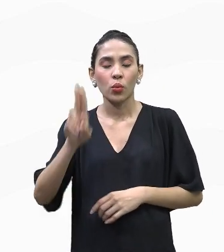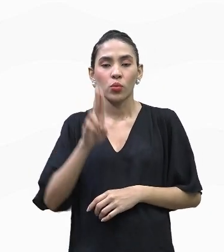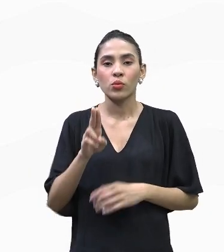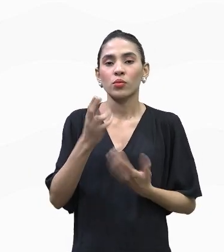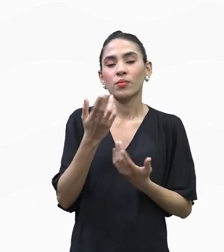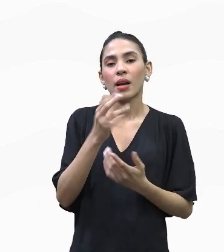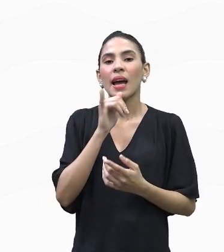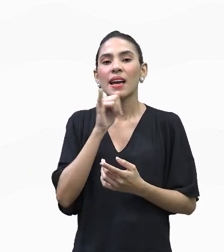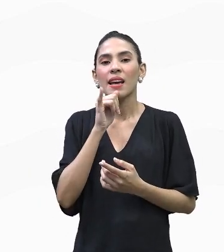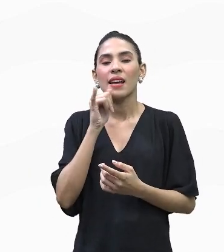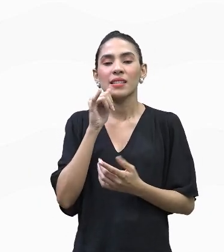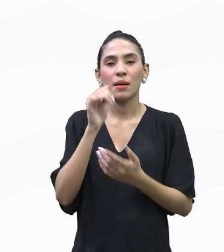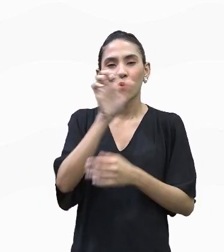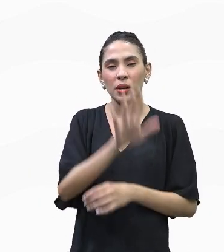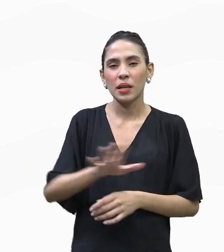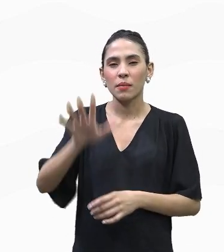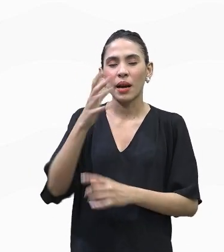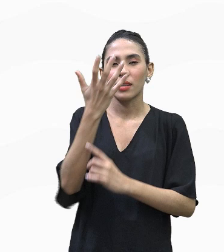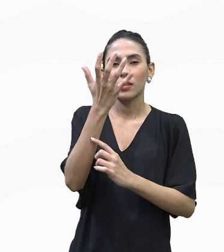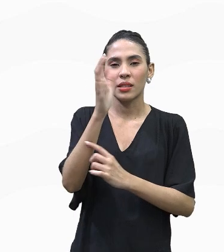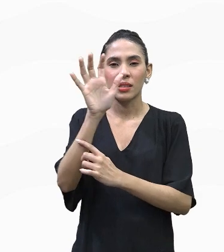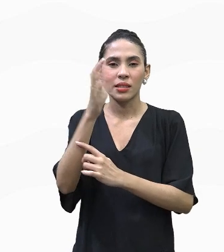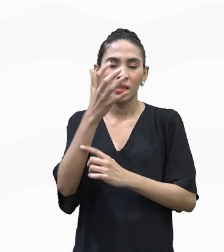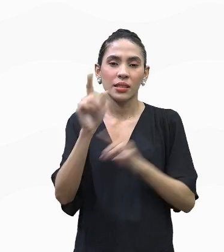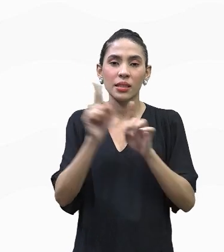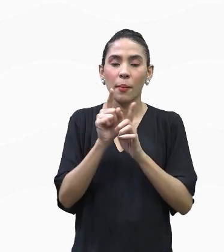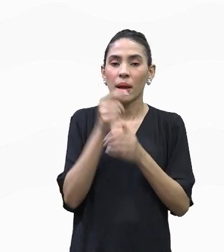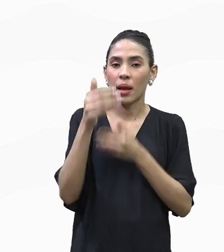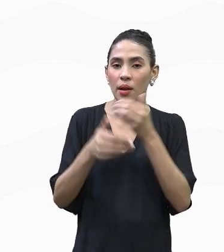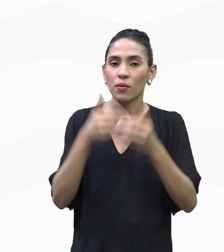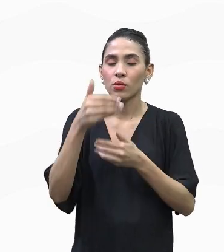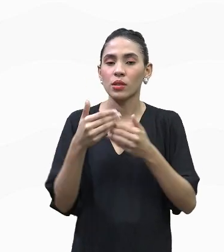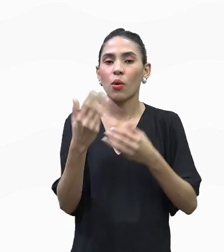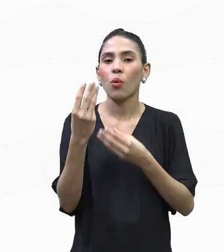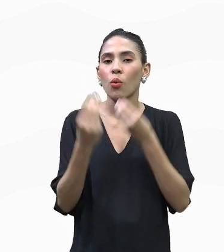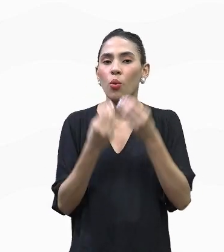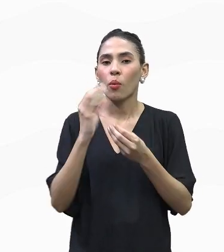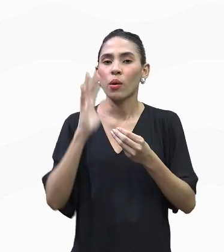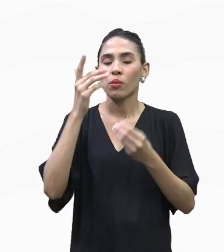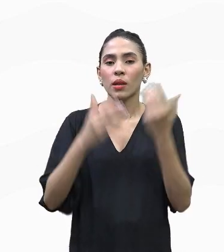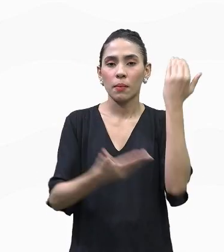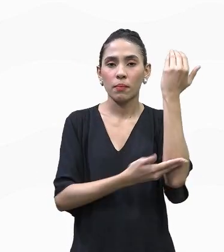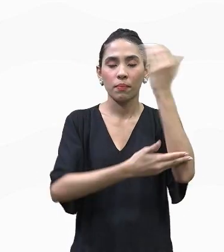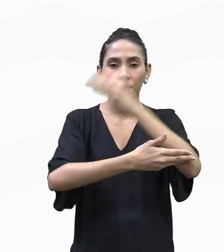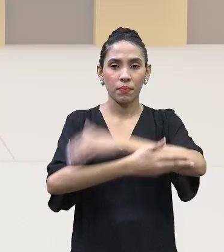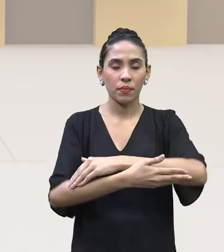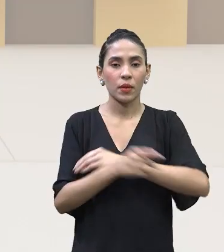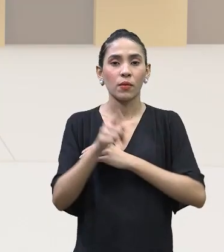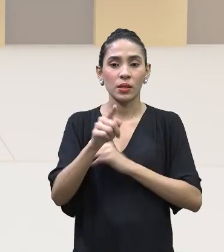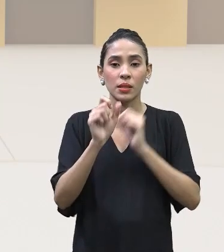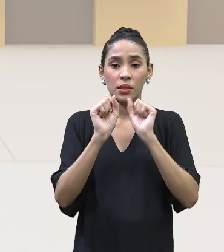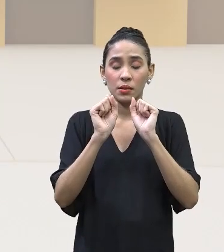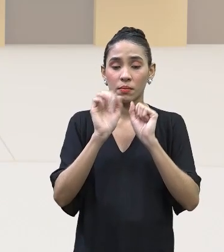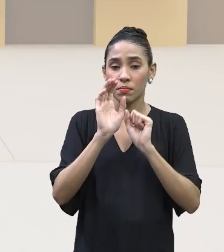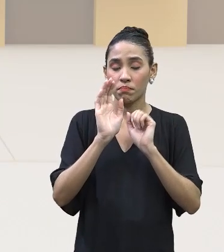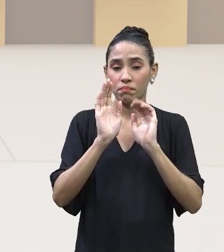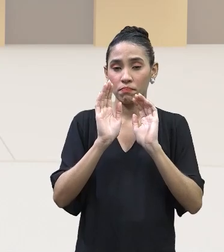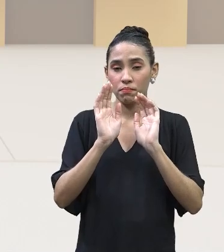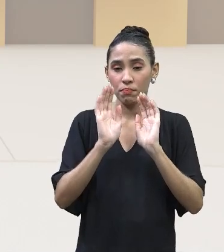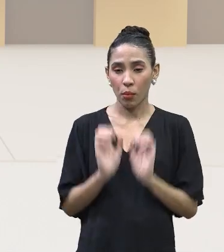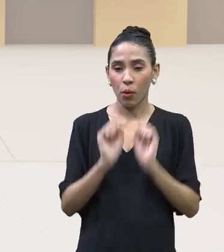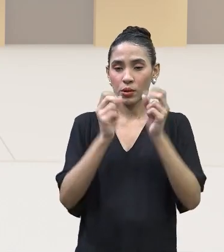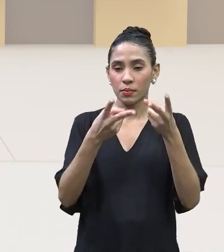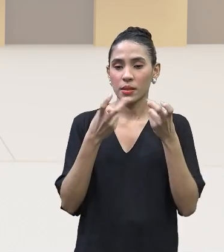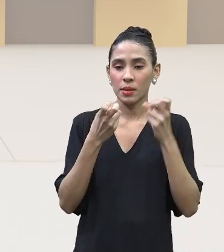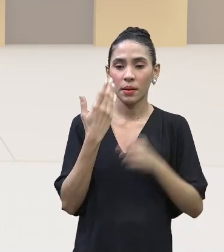satélites, do censureamento remoto para acompanhar a evolução do desmatamento. E aqui conosco vocês já podem observar justamente